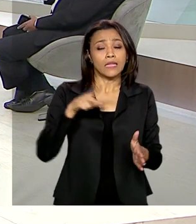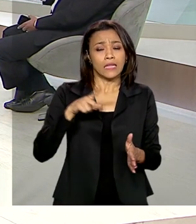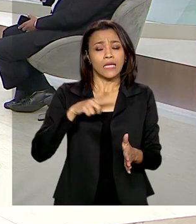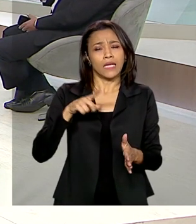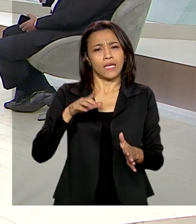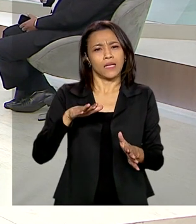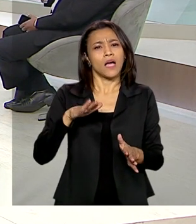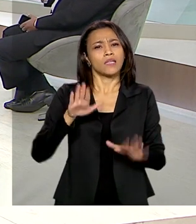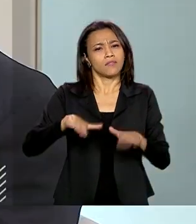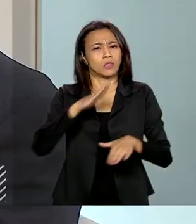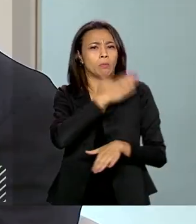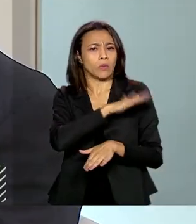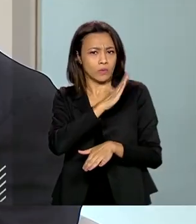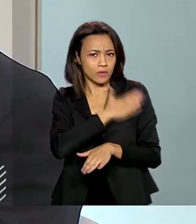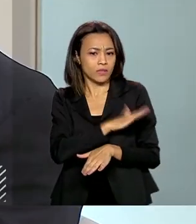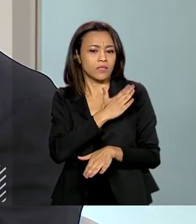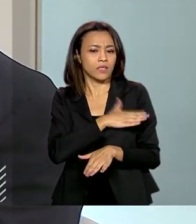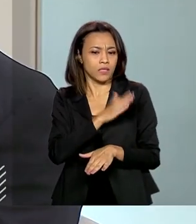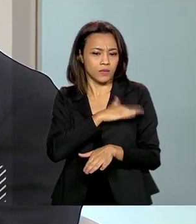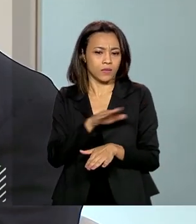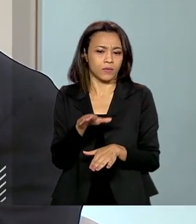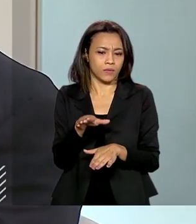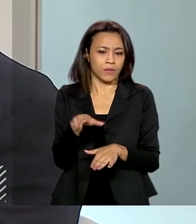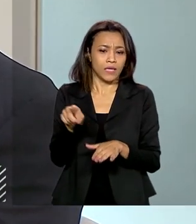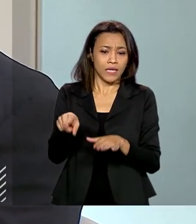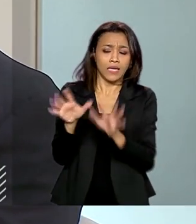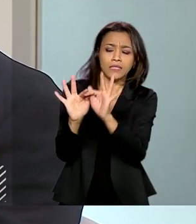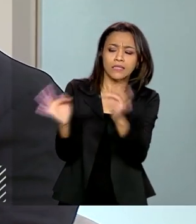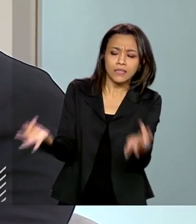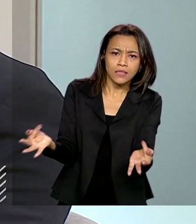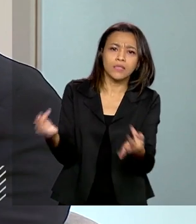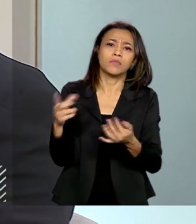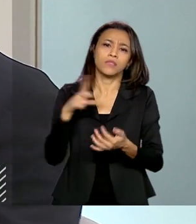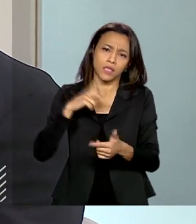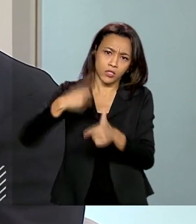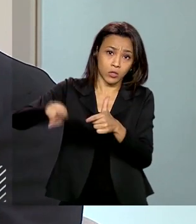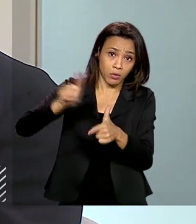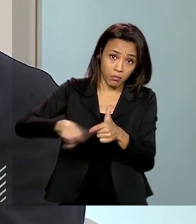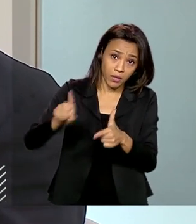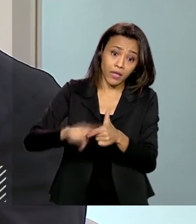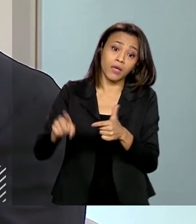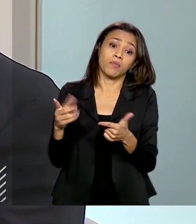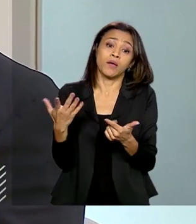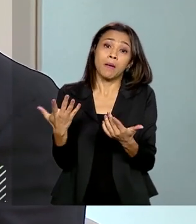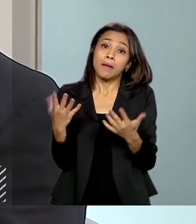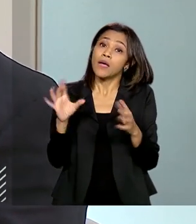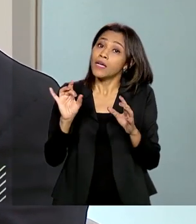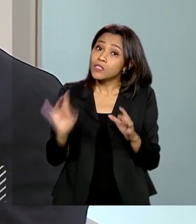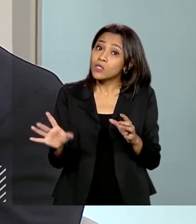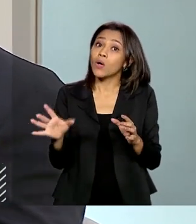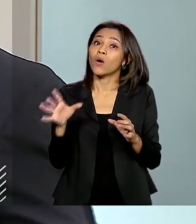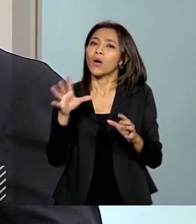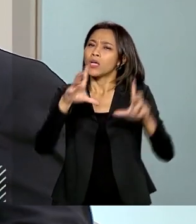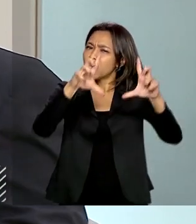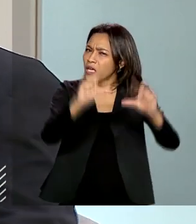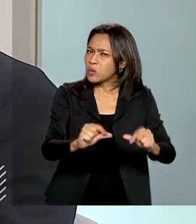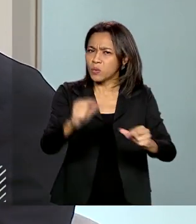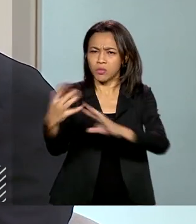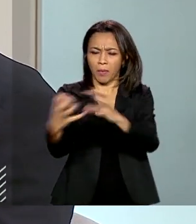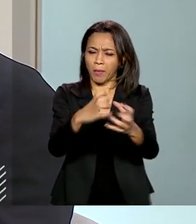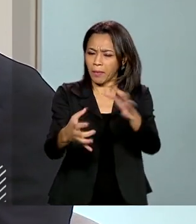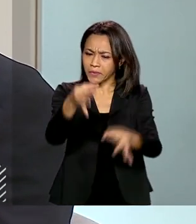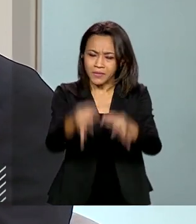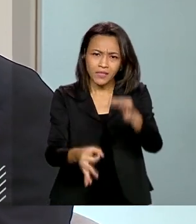muito grande em cima dela, porque ele é um imposto ao mesmo tempo que ele é muito simples, ele tem os seus probleminhas, mas ele é muito simples, baixa judicialização, base